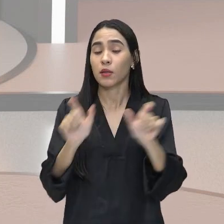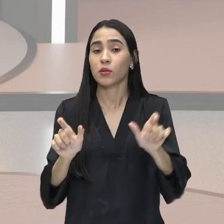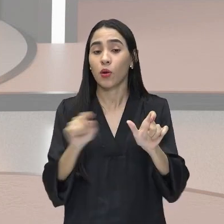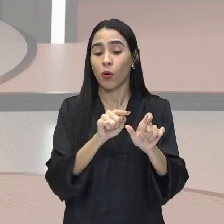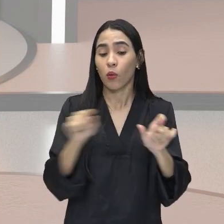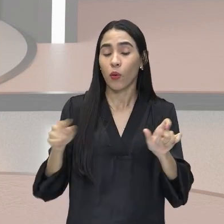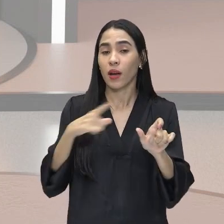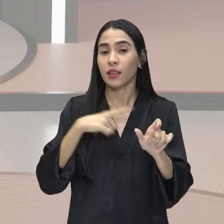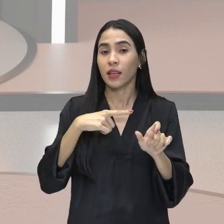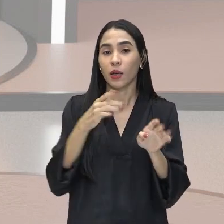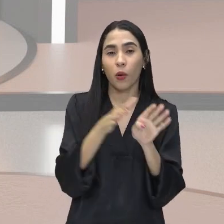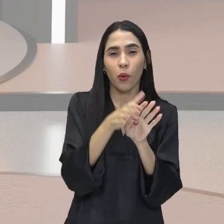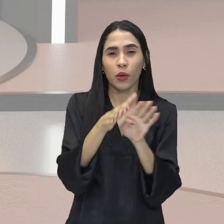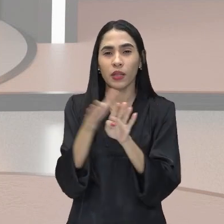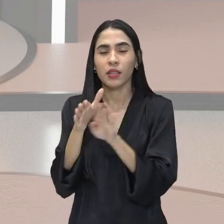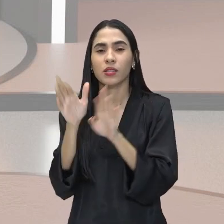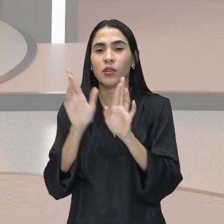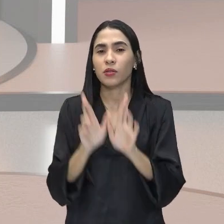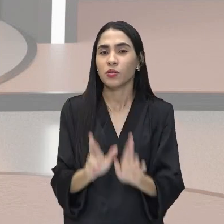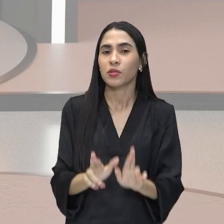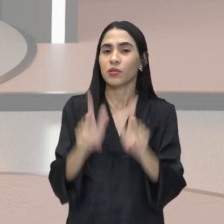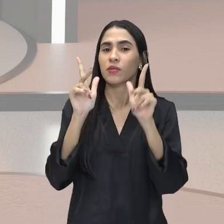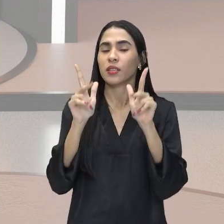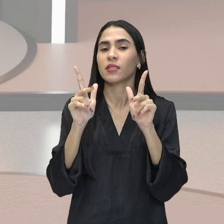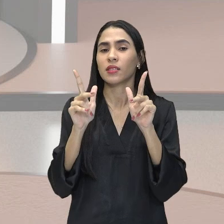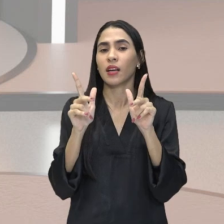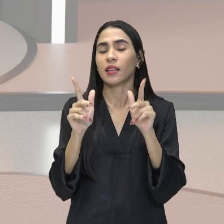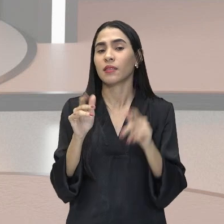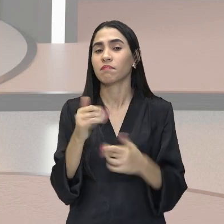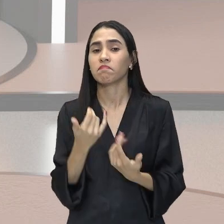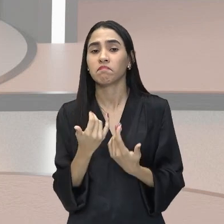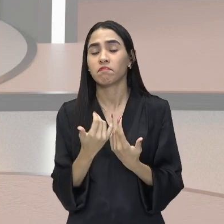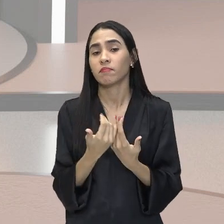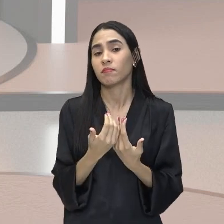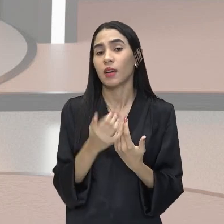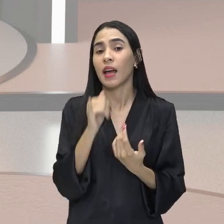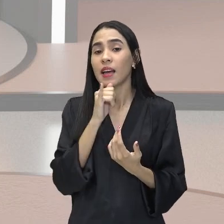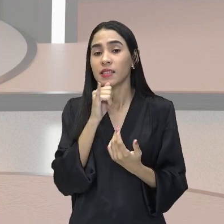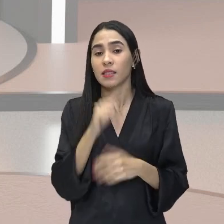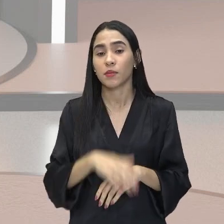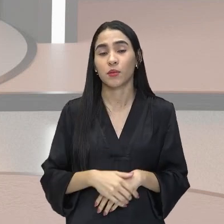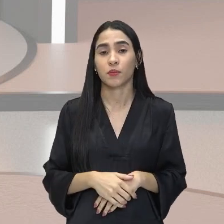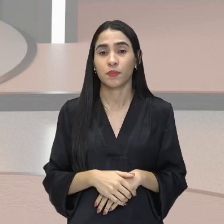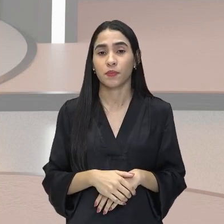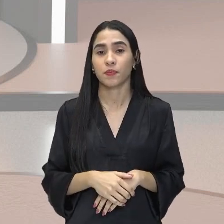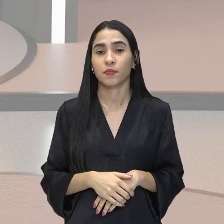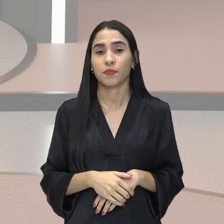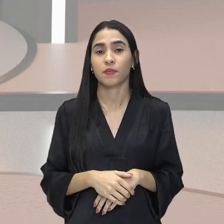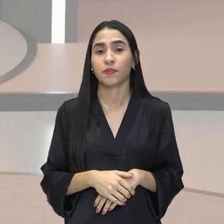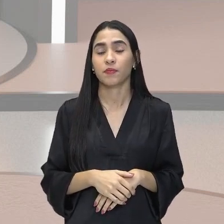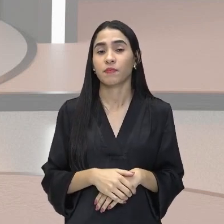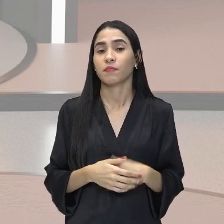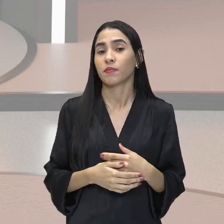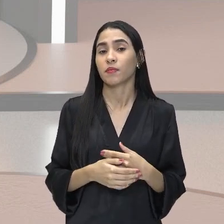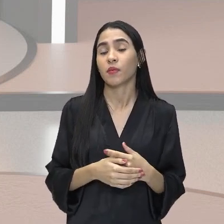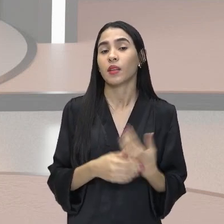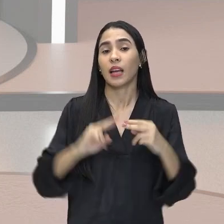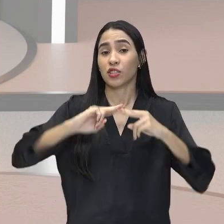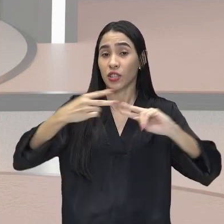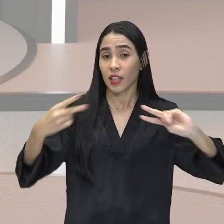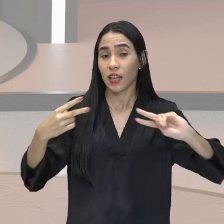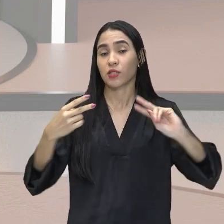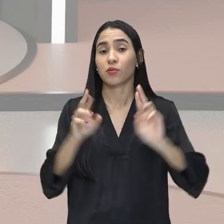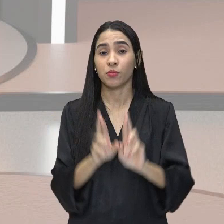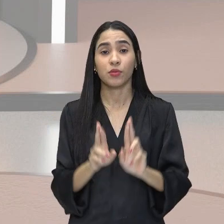orientações diferenciadas daquelas, digamos, das quais têm o seu gênero biológico.